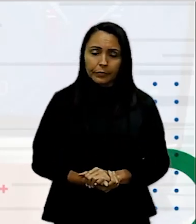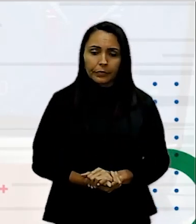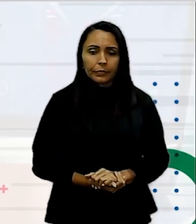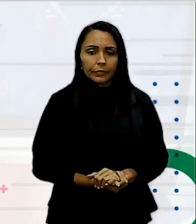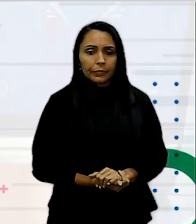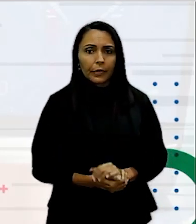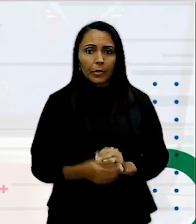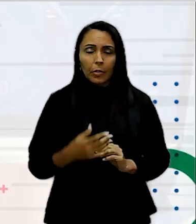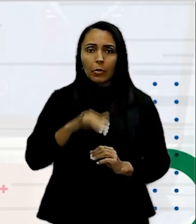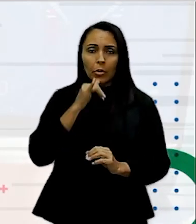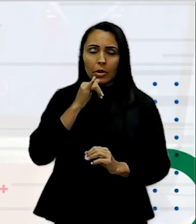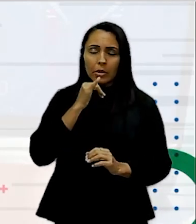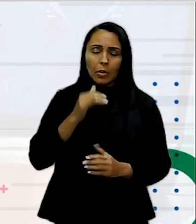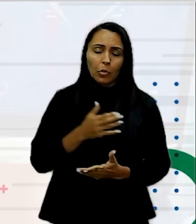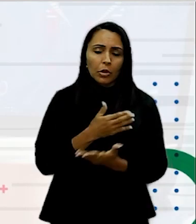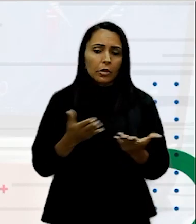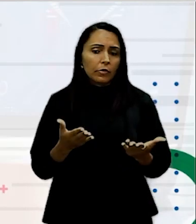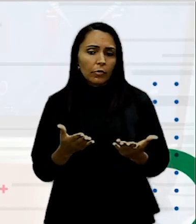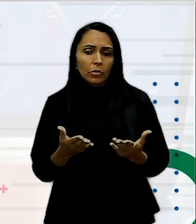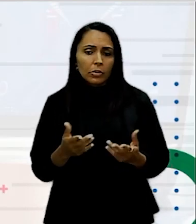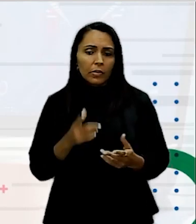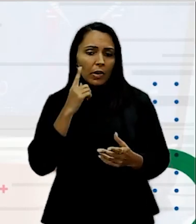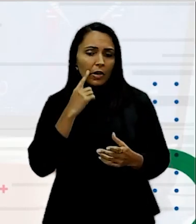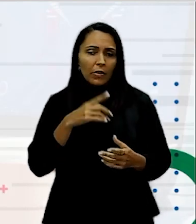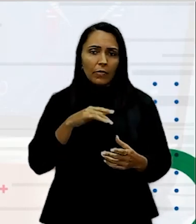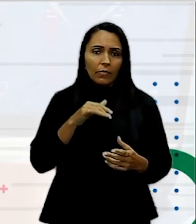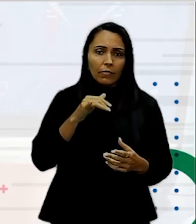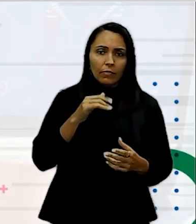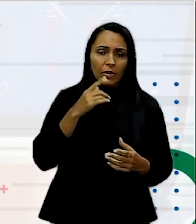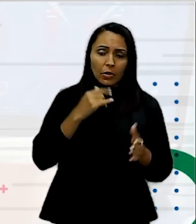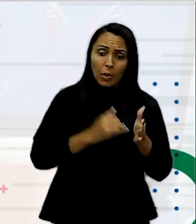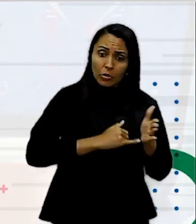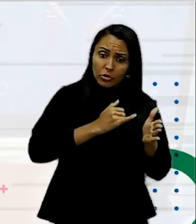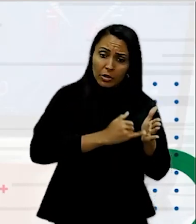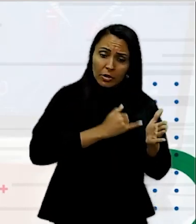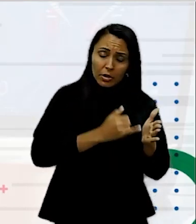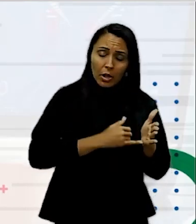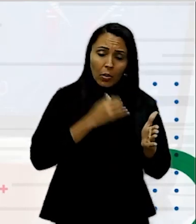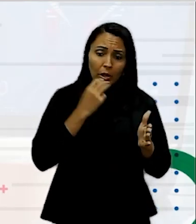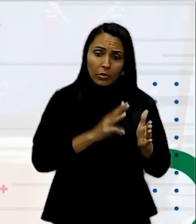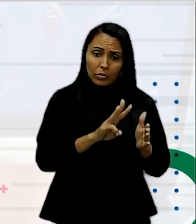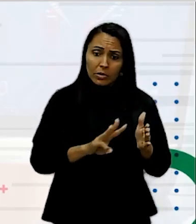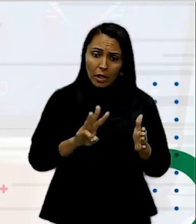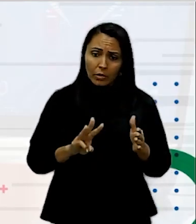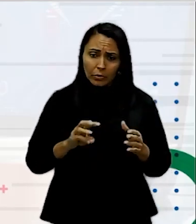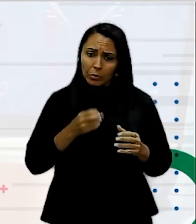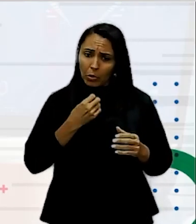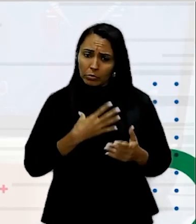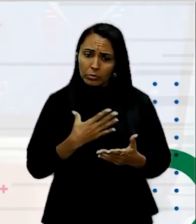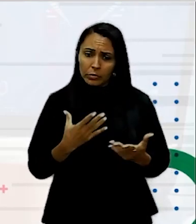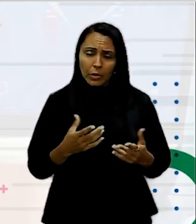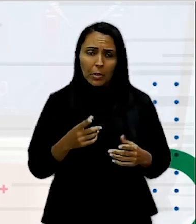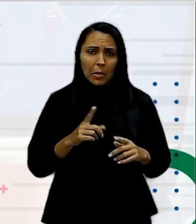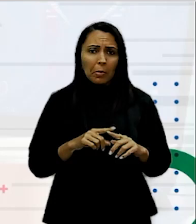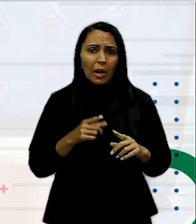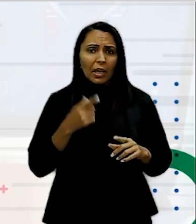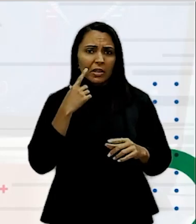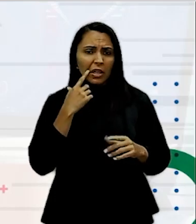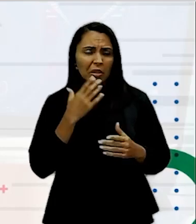Por exemplo, digamos que você vai fazer uma expressão e o site funcione mas se ele não for muito,